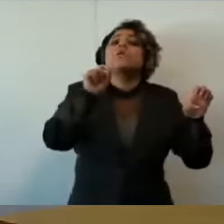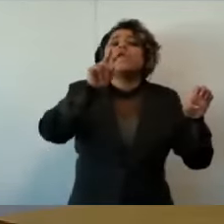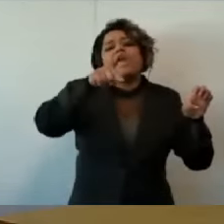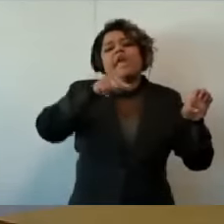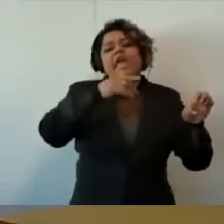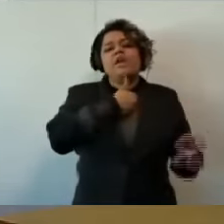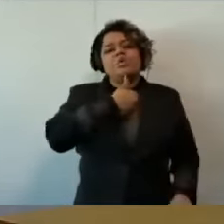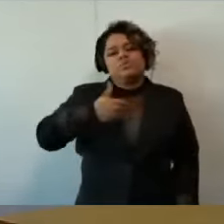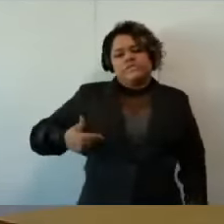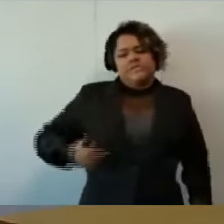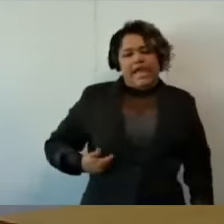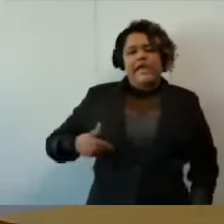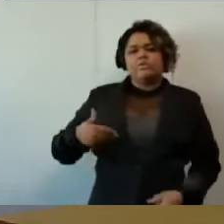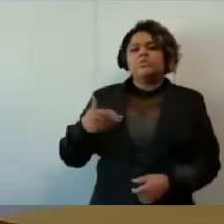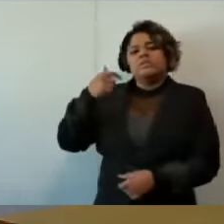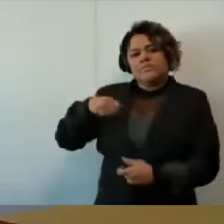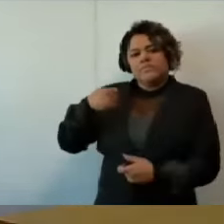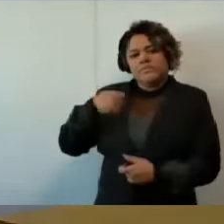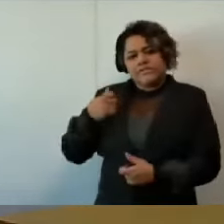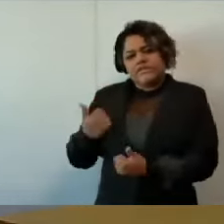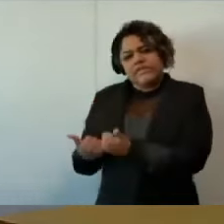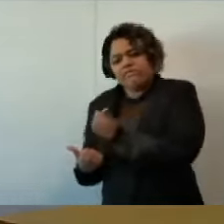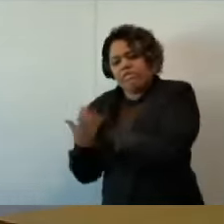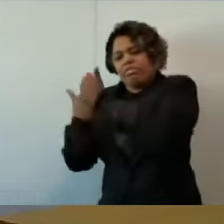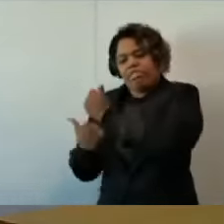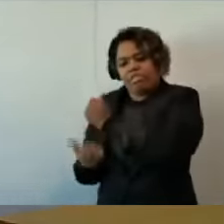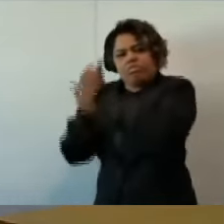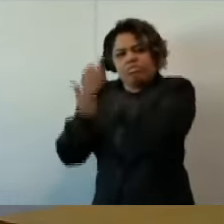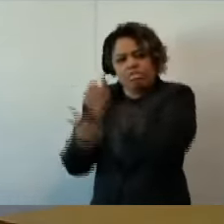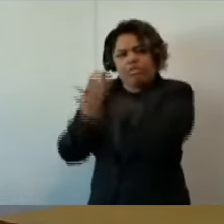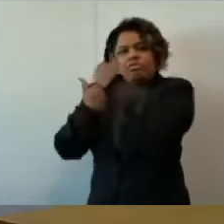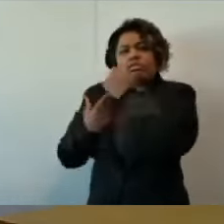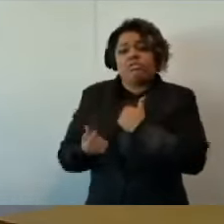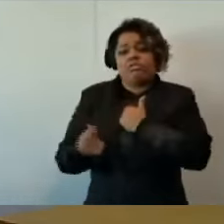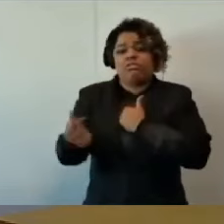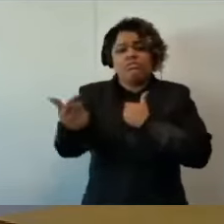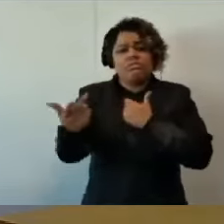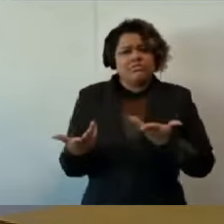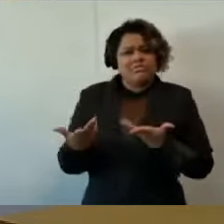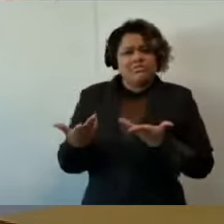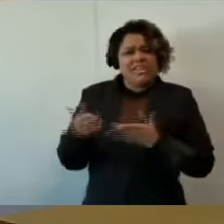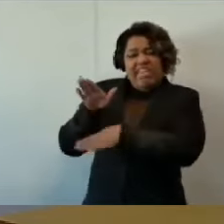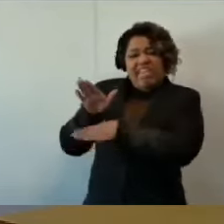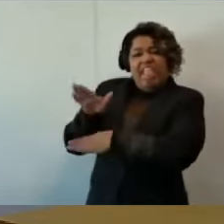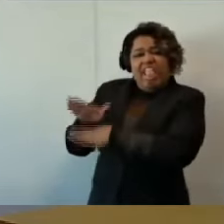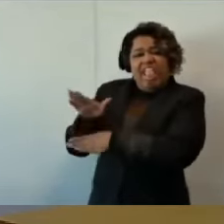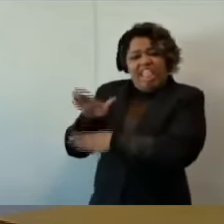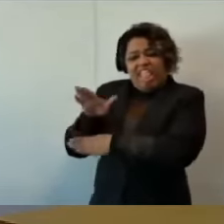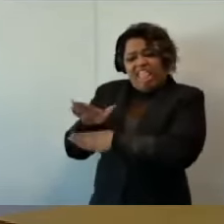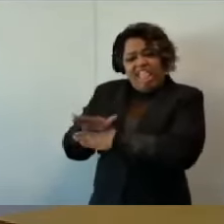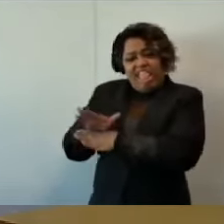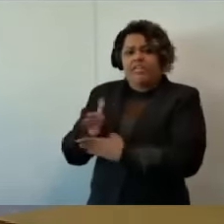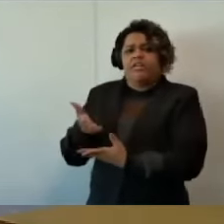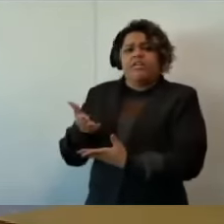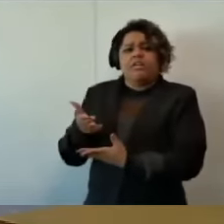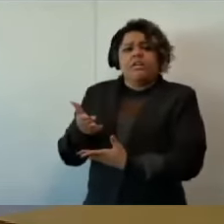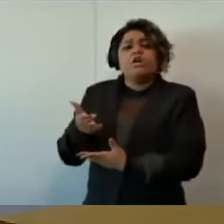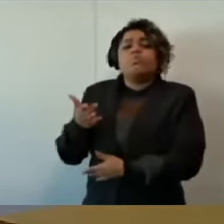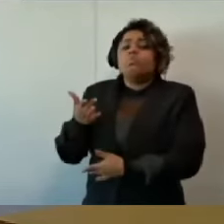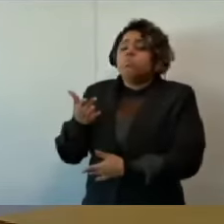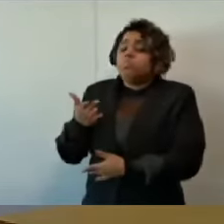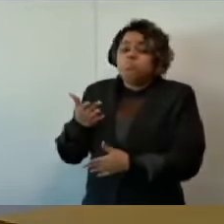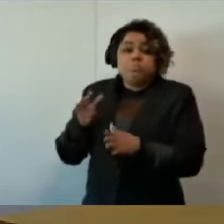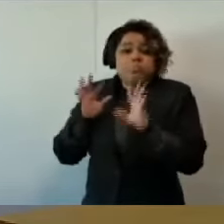suportando essas pessoas o tempo inteiro. É o assistencialismo puro. É muito mais fácil, inclusive, né,